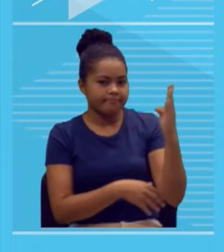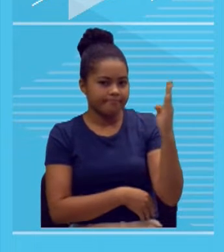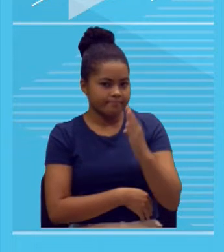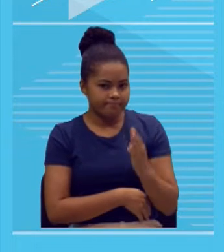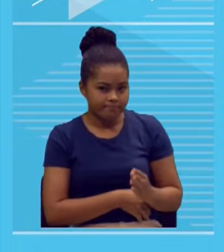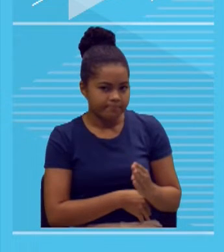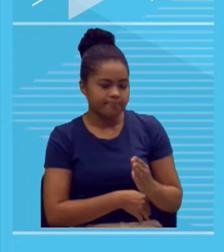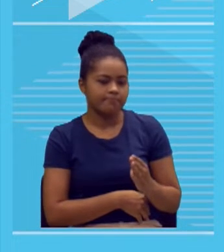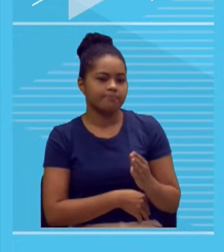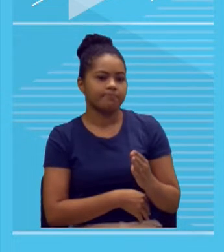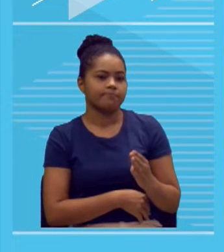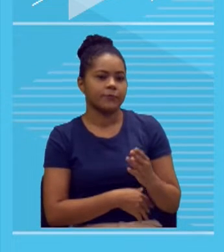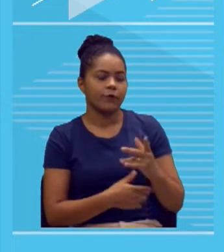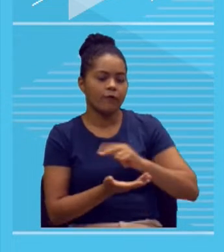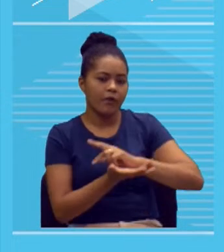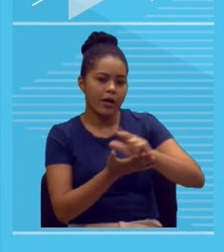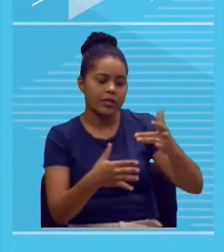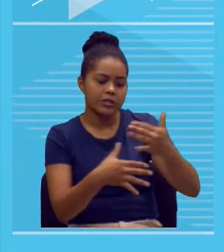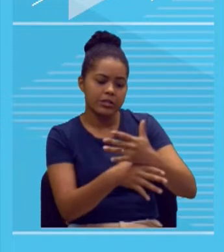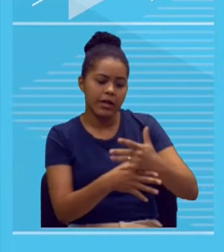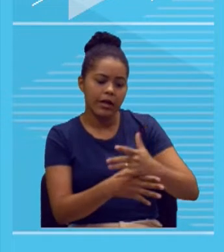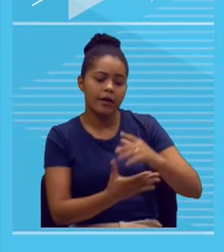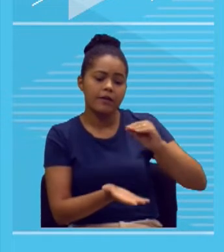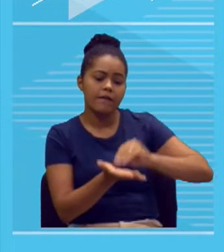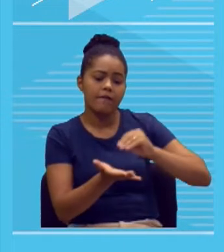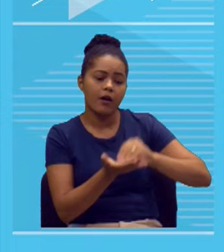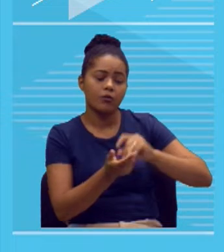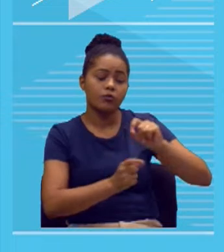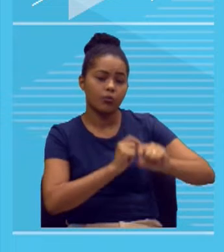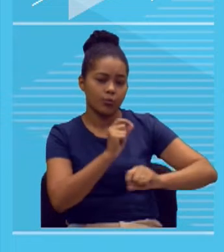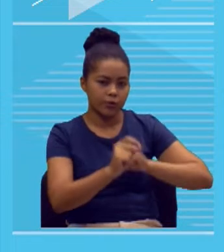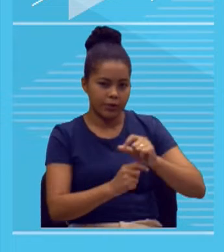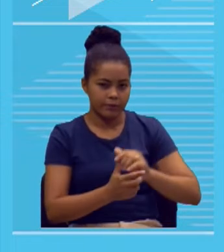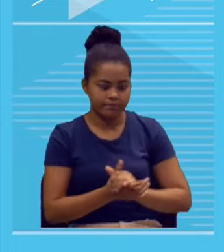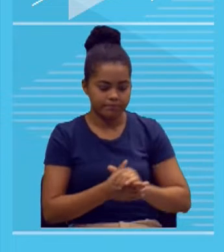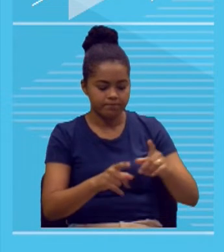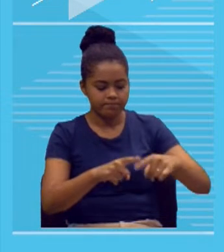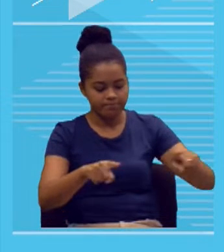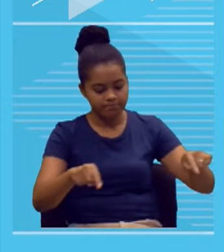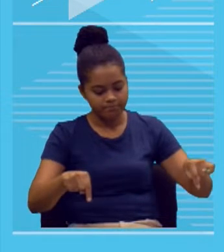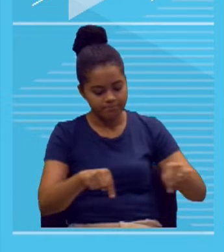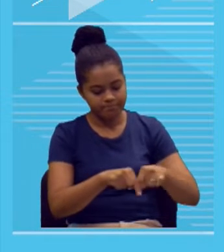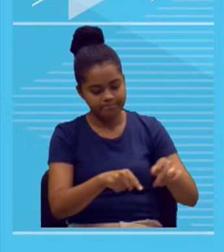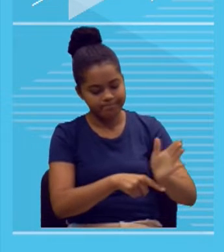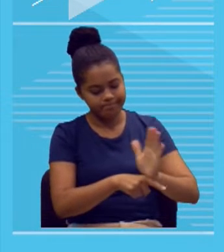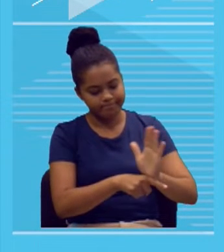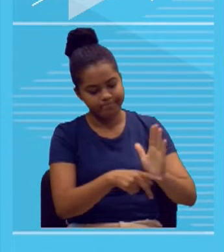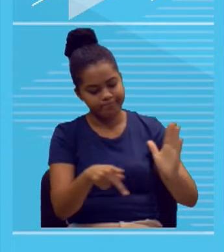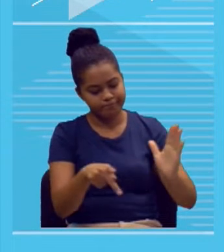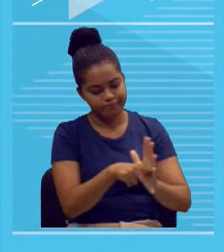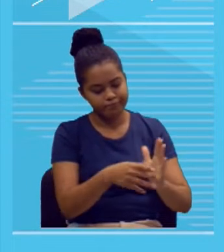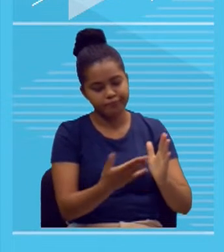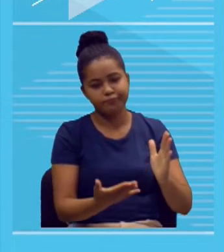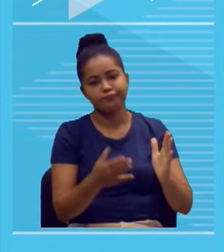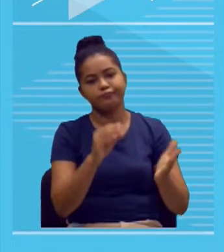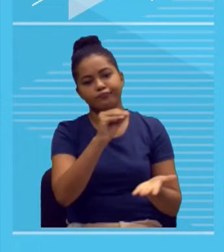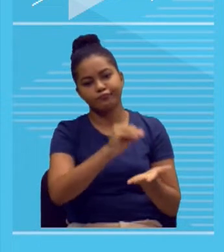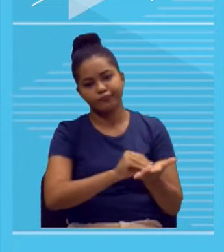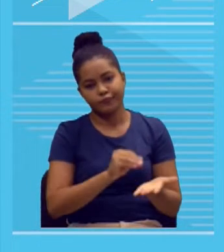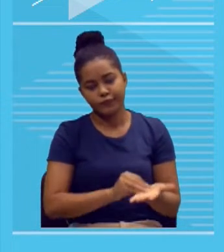cinema. Ou seja, a maioria da população não tem acesso a essas salas porque as cidades não apresentam